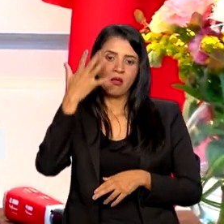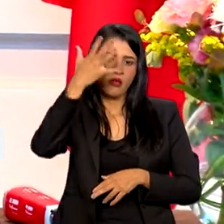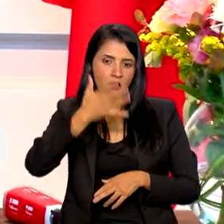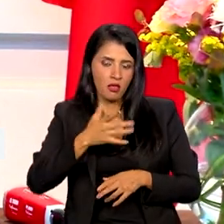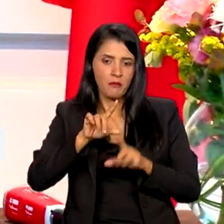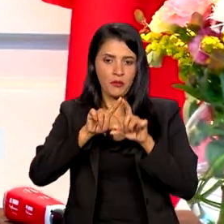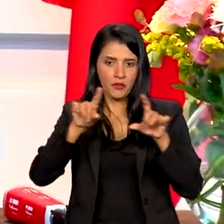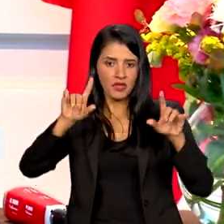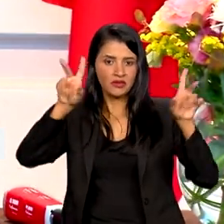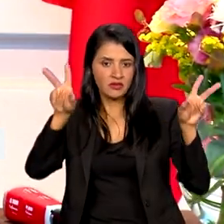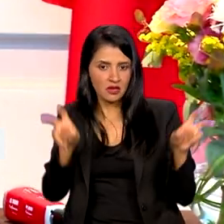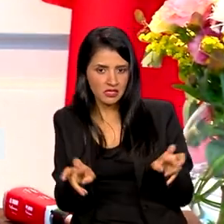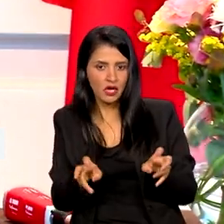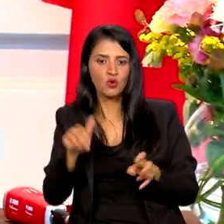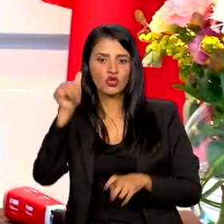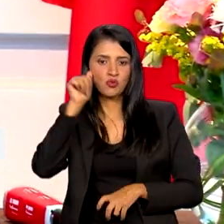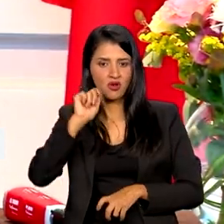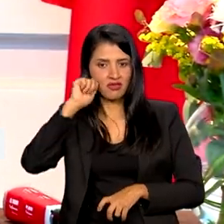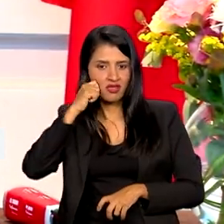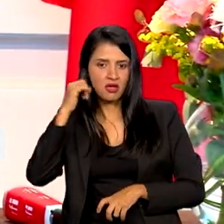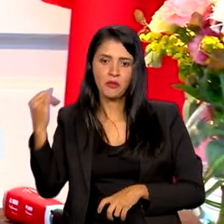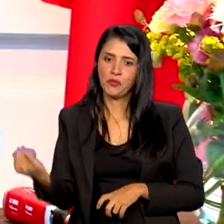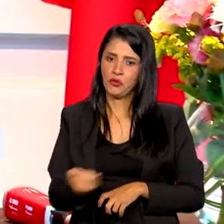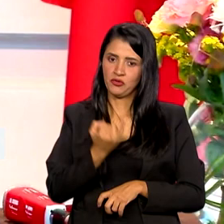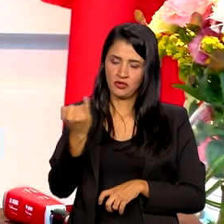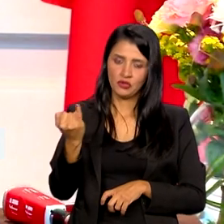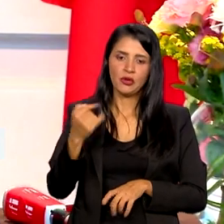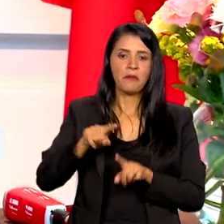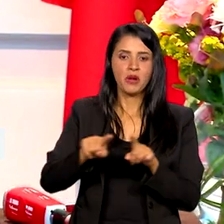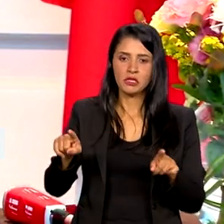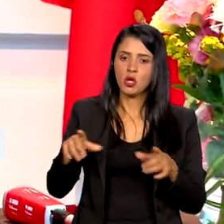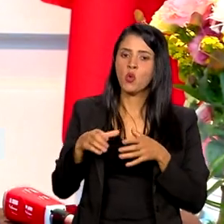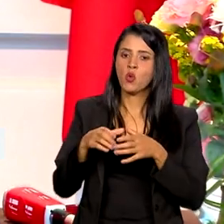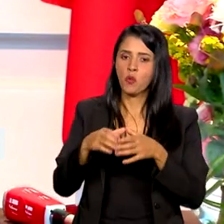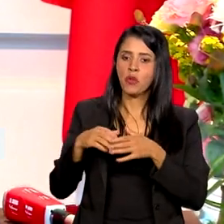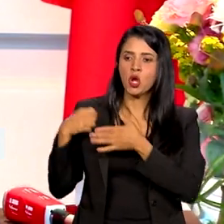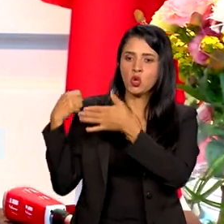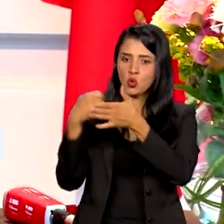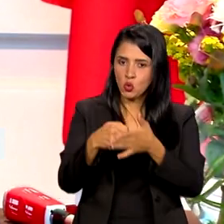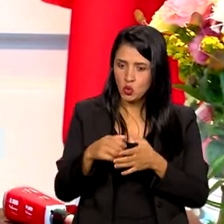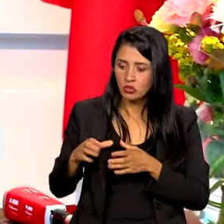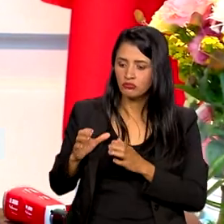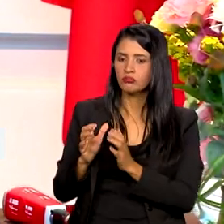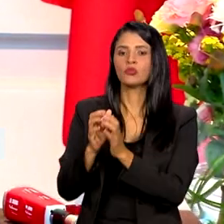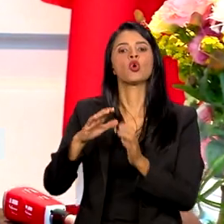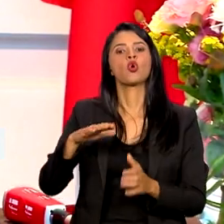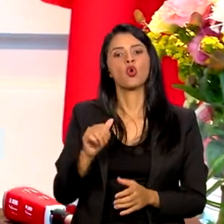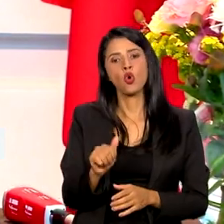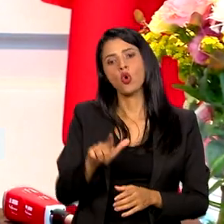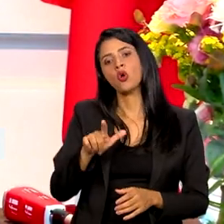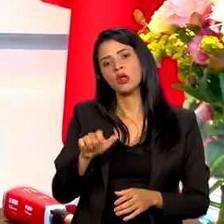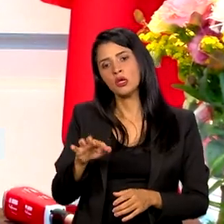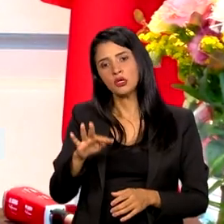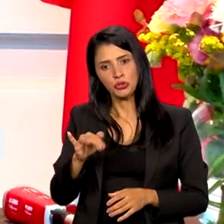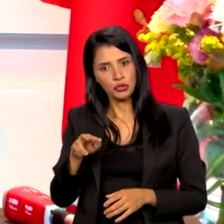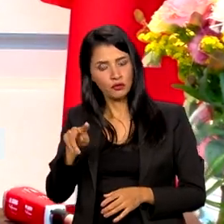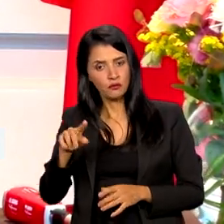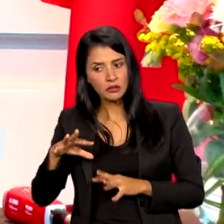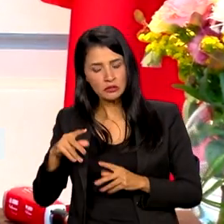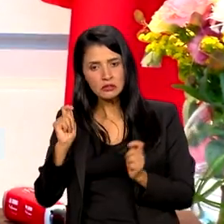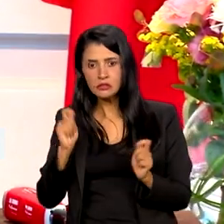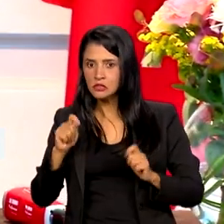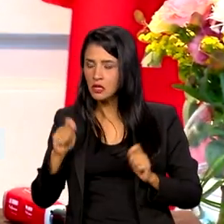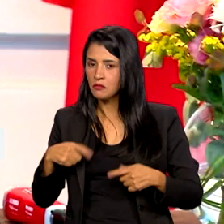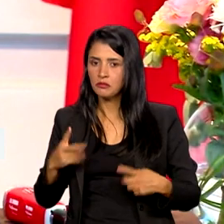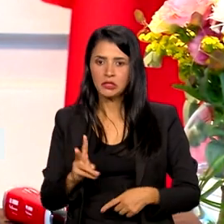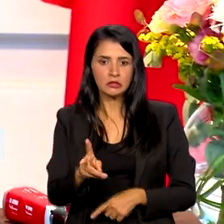citações de mulheres negras importantes, mas é uma luta coletiva. E a gente precisa que cada vez mais as pessoas abracem a luta. Algumas pessoas falaram,